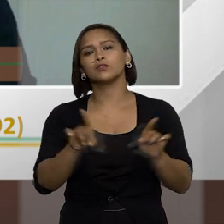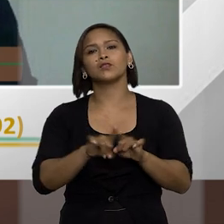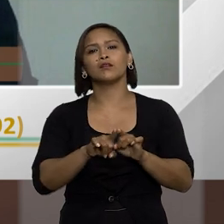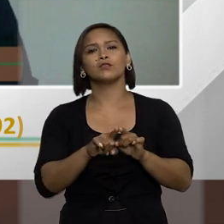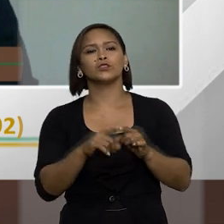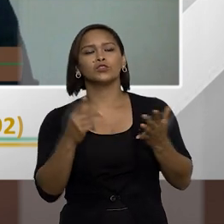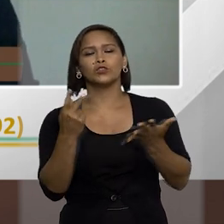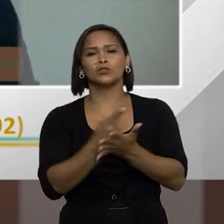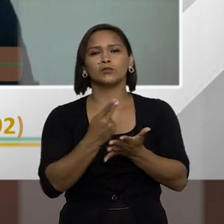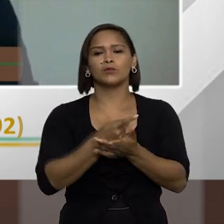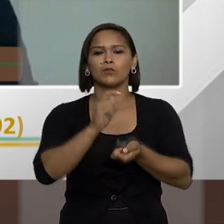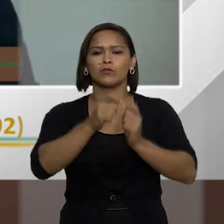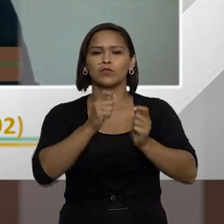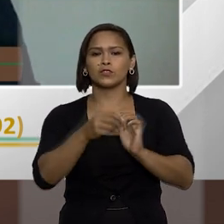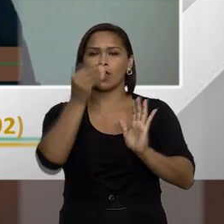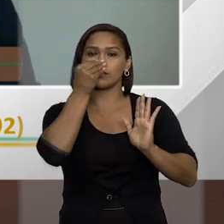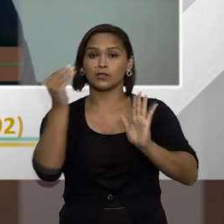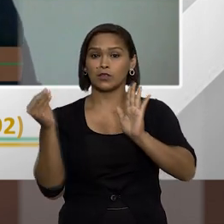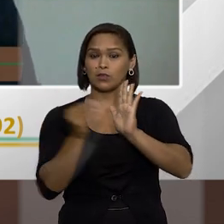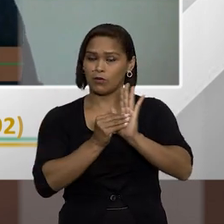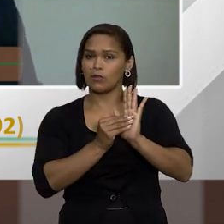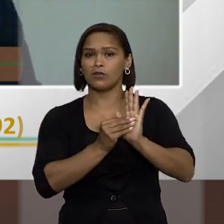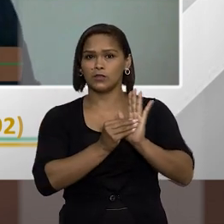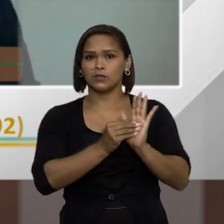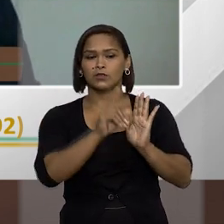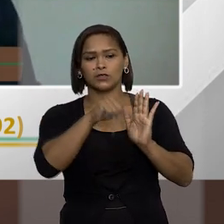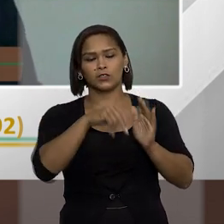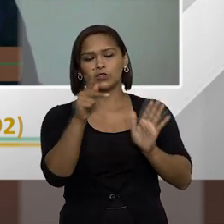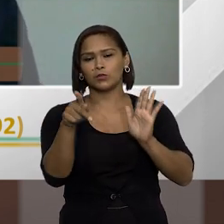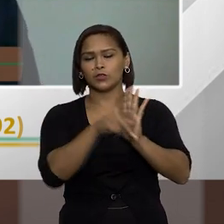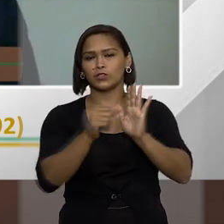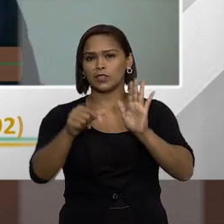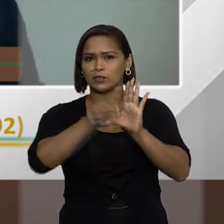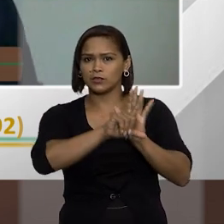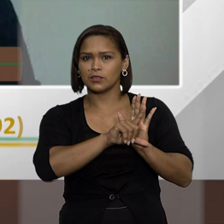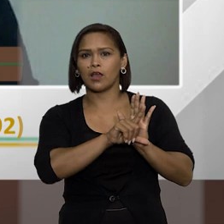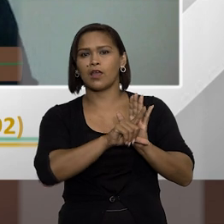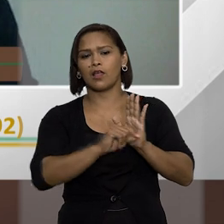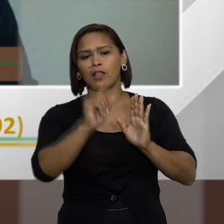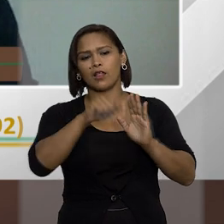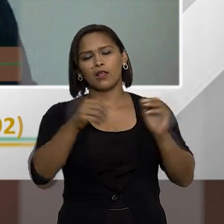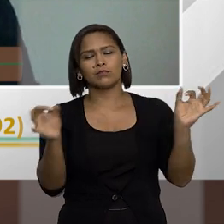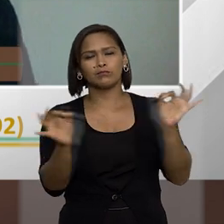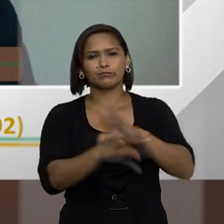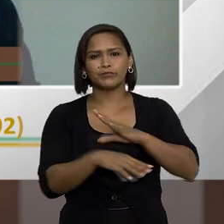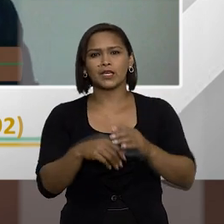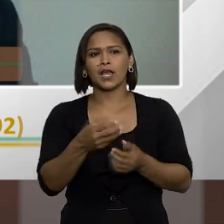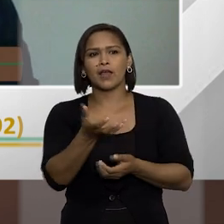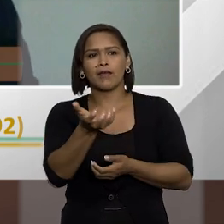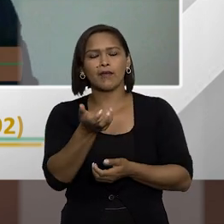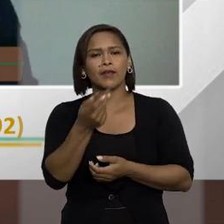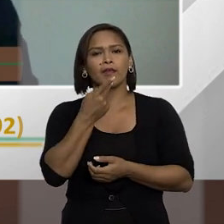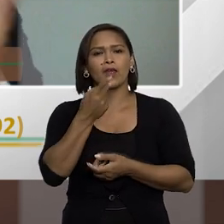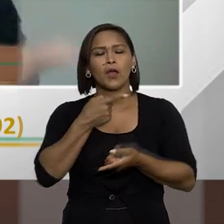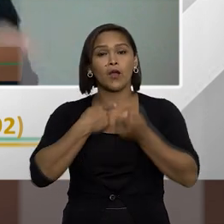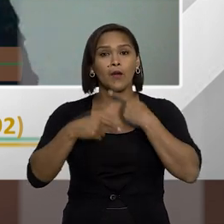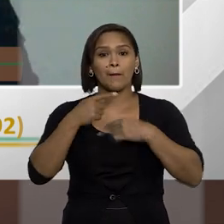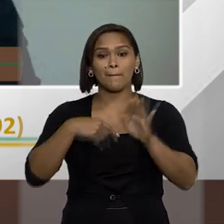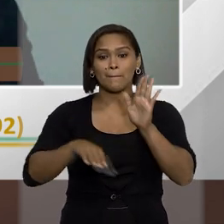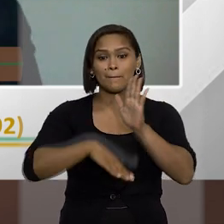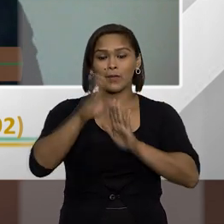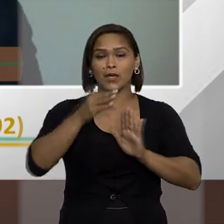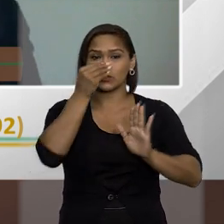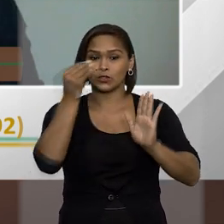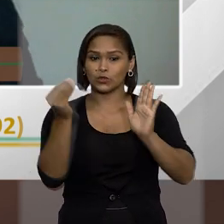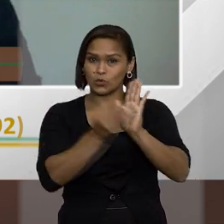de atos de improbidade dolosos, tá, e o projeto de lei, ele acaba exigindo, além do